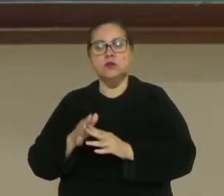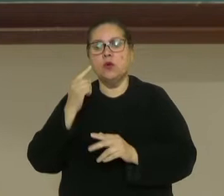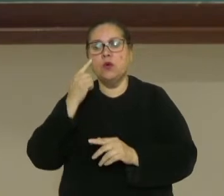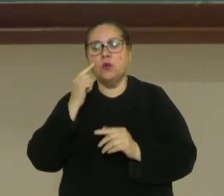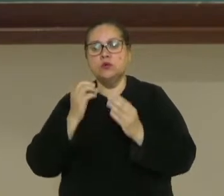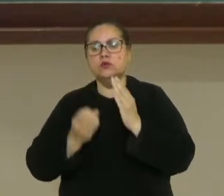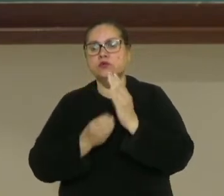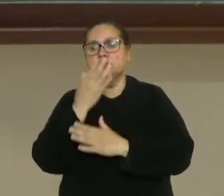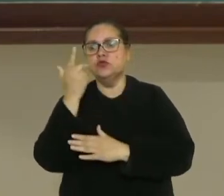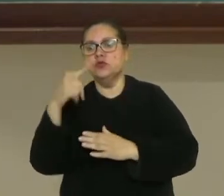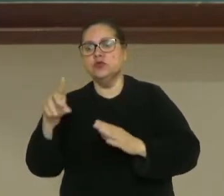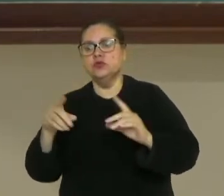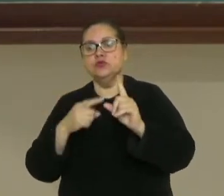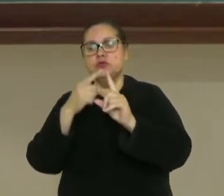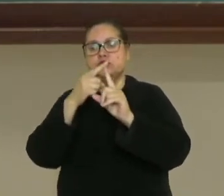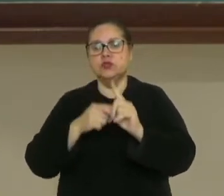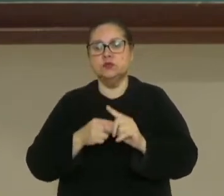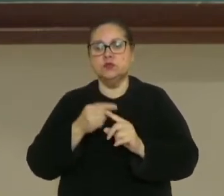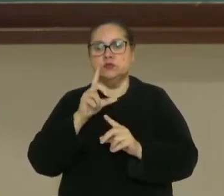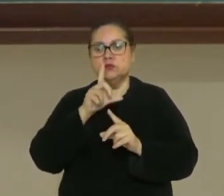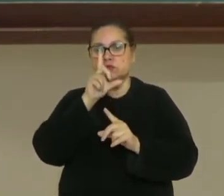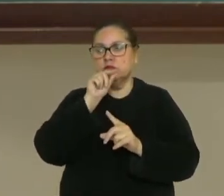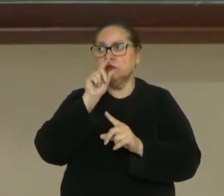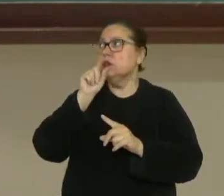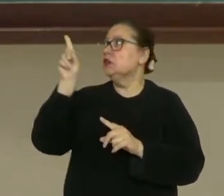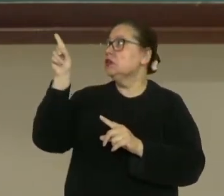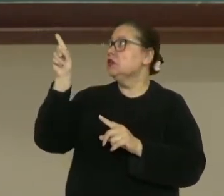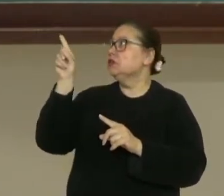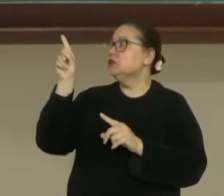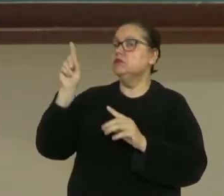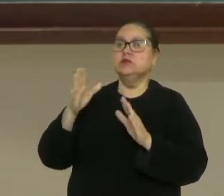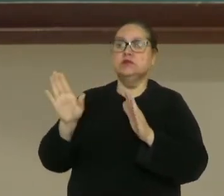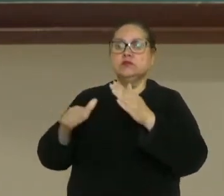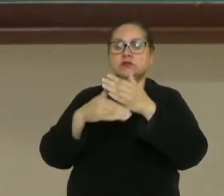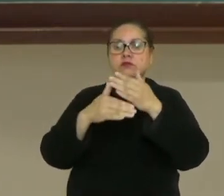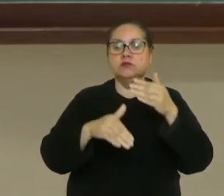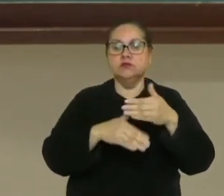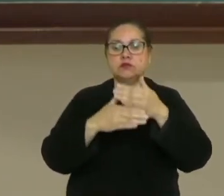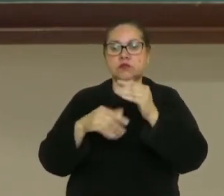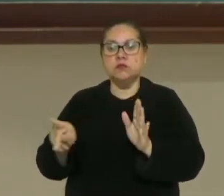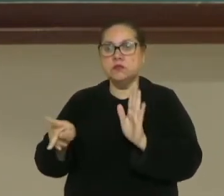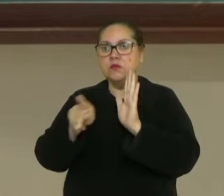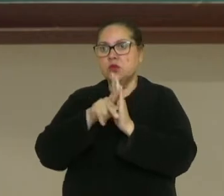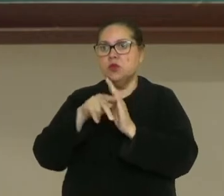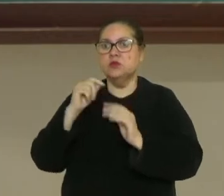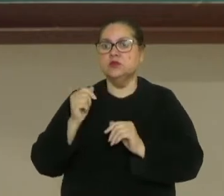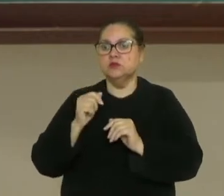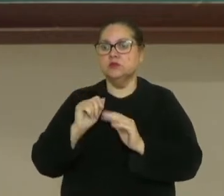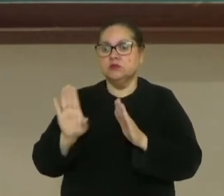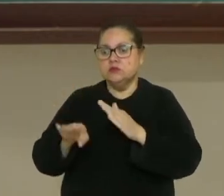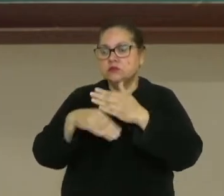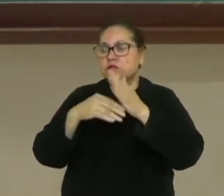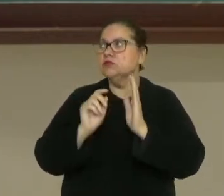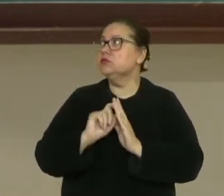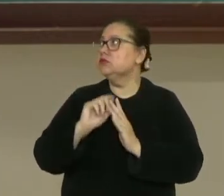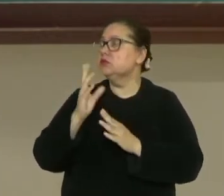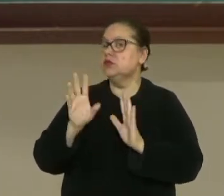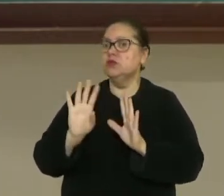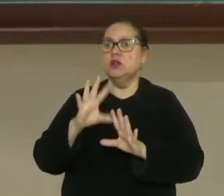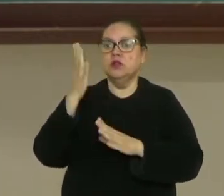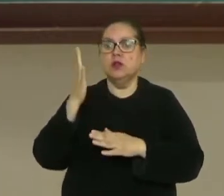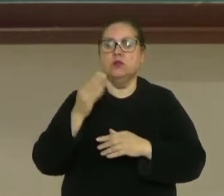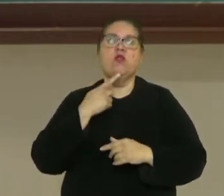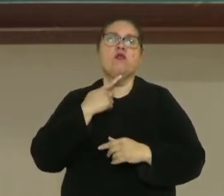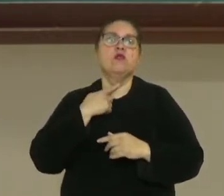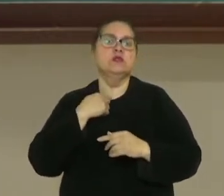originar outras espécies, como podemos ver nessa figura abaixo, com adaptações específicas. Essas adaptações não ocorrem por